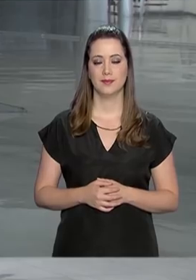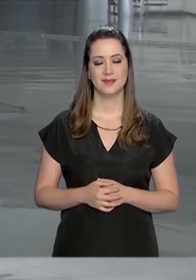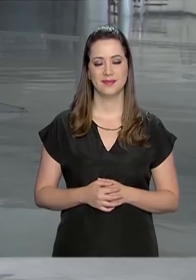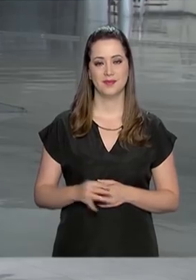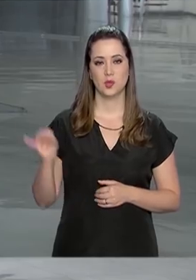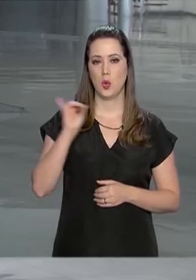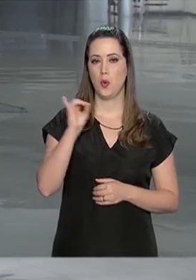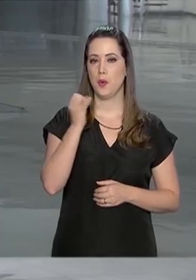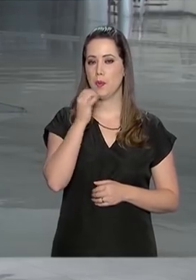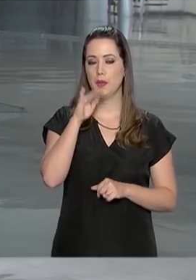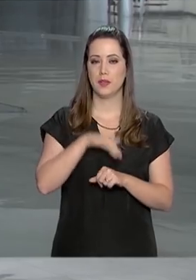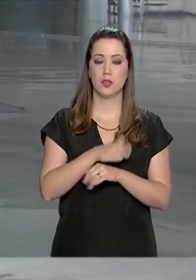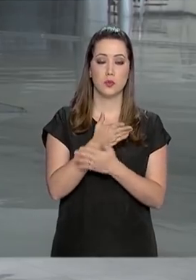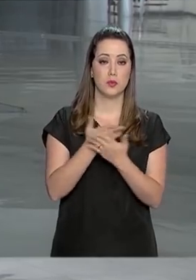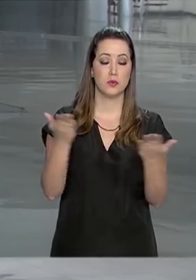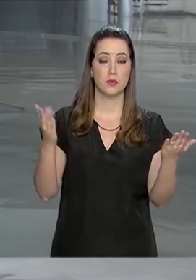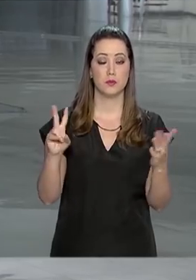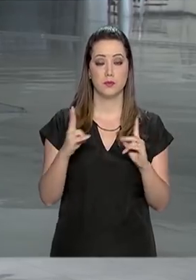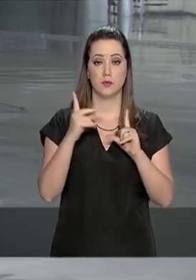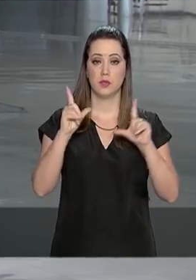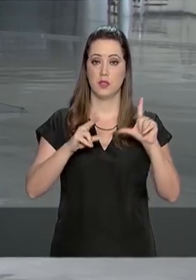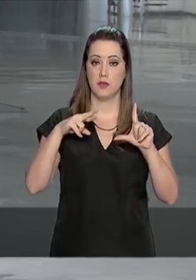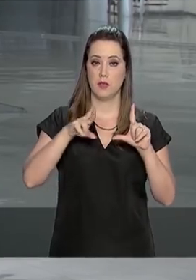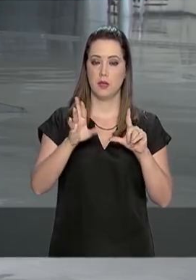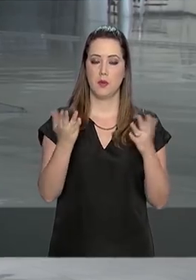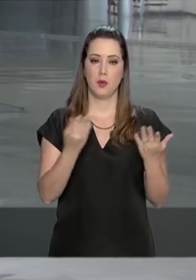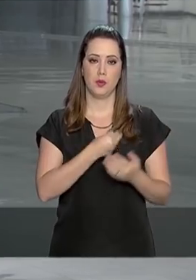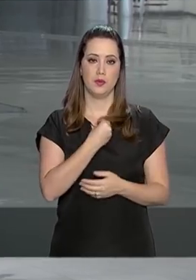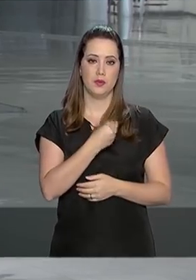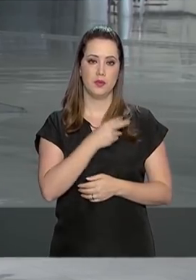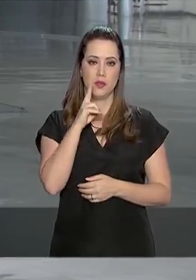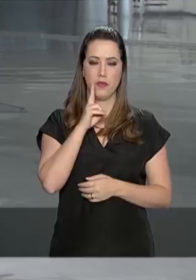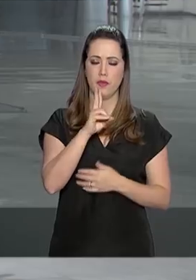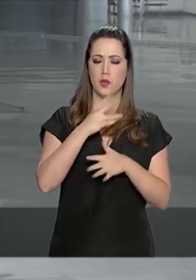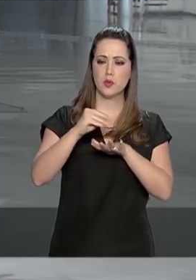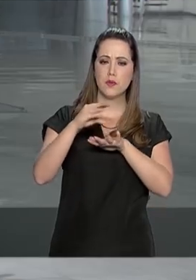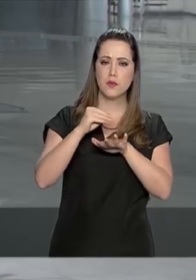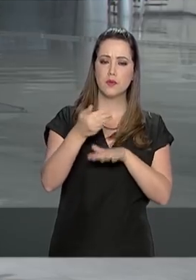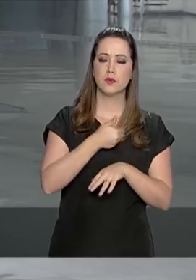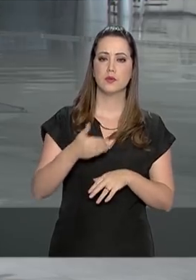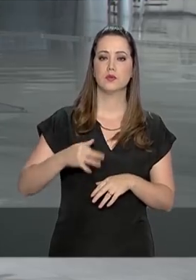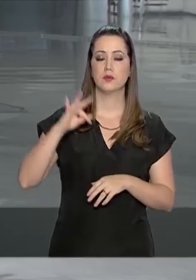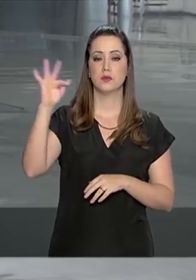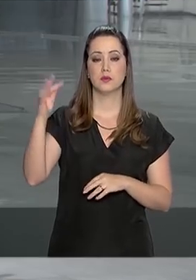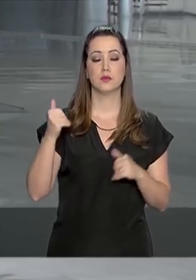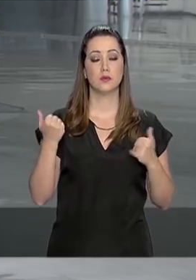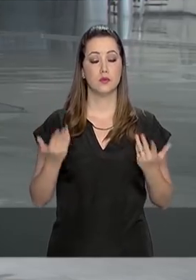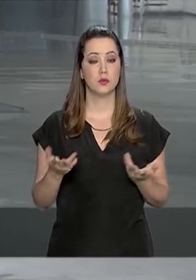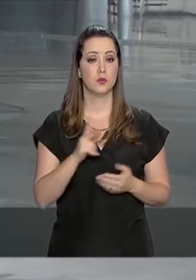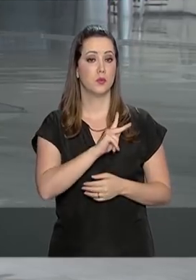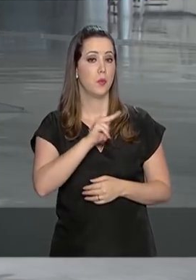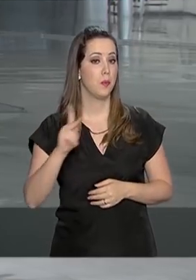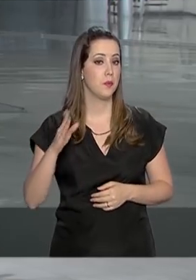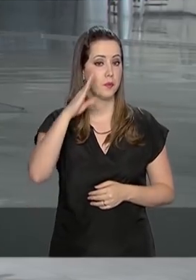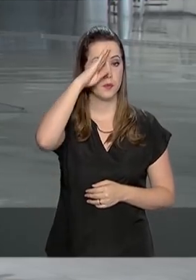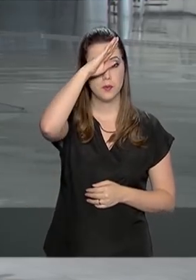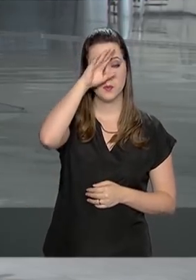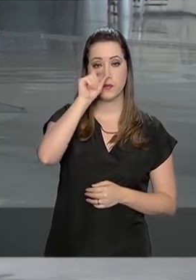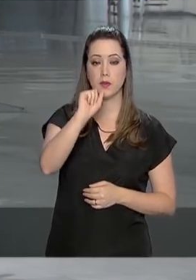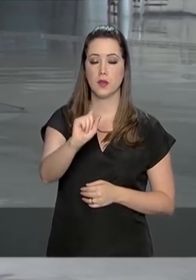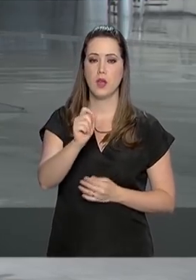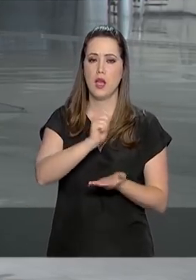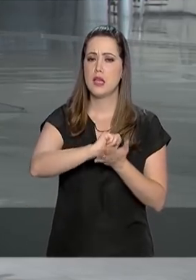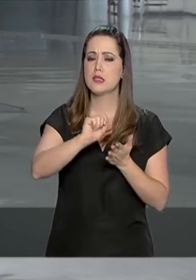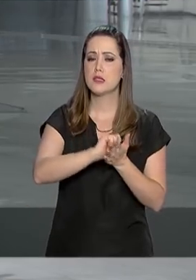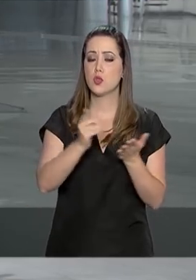Olá, tarde para você que acompanha a TVNBR ao vivo e que acompanha as notícias do governo federal. O presidente Jair Bolsonaro